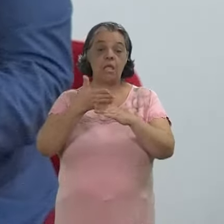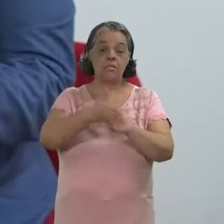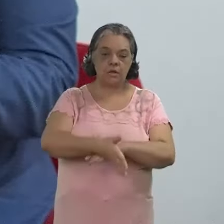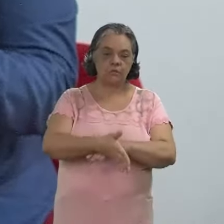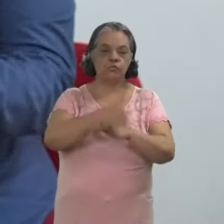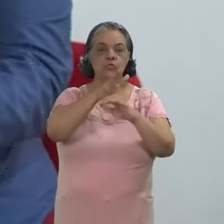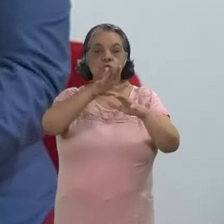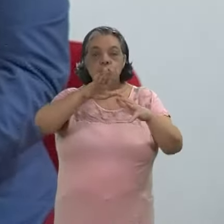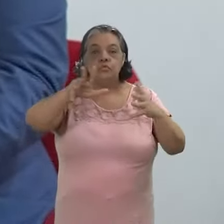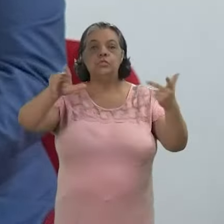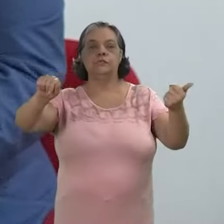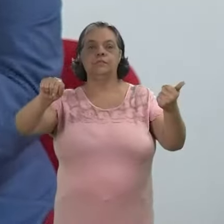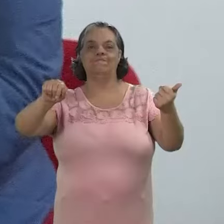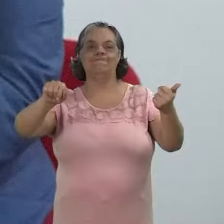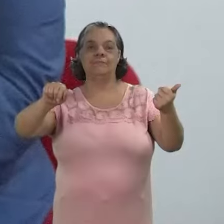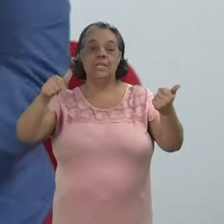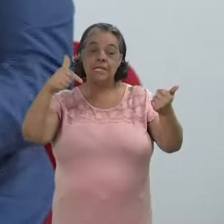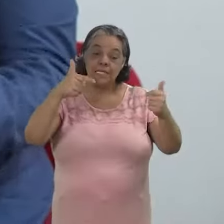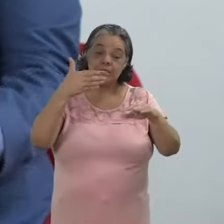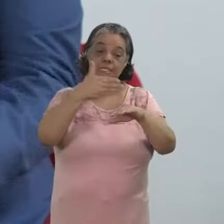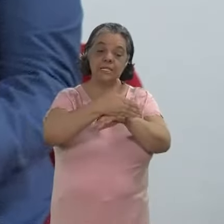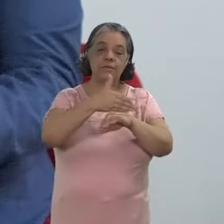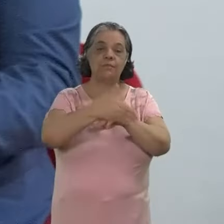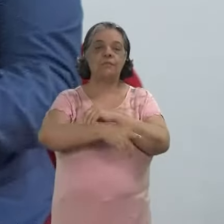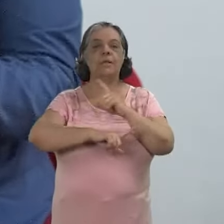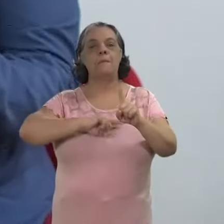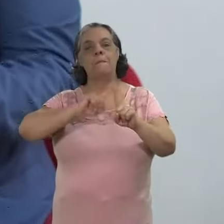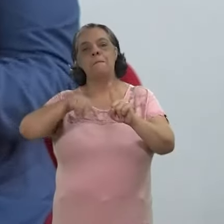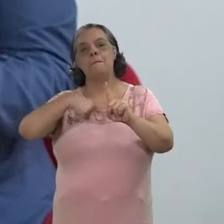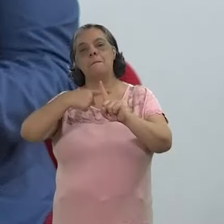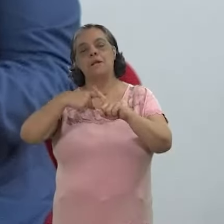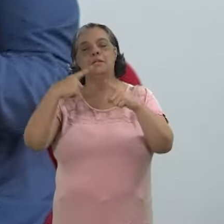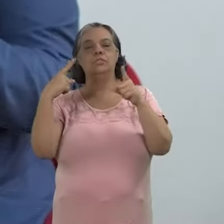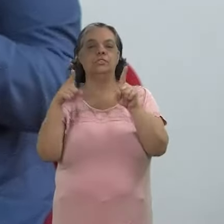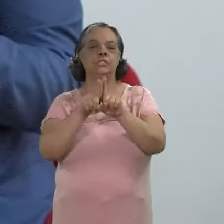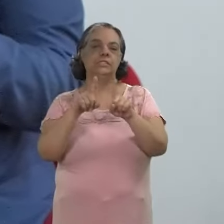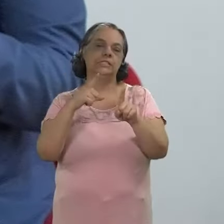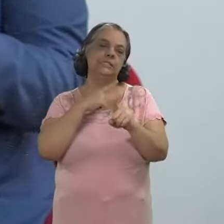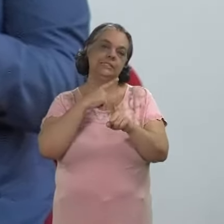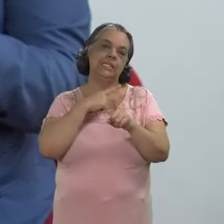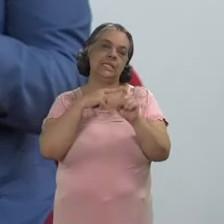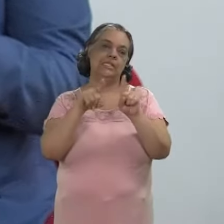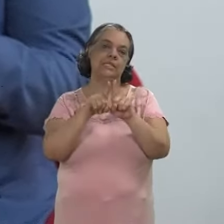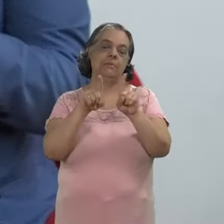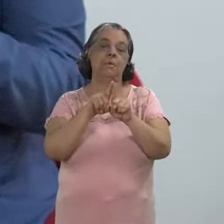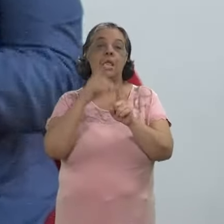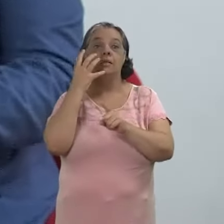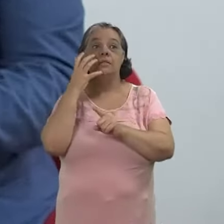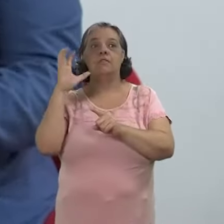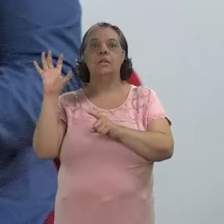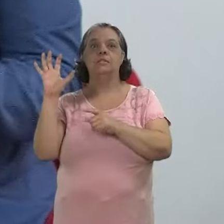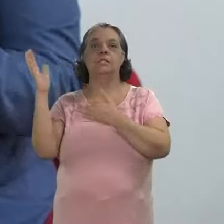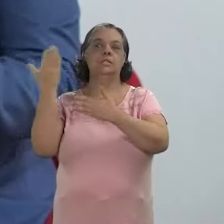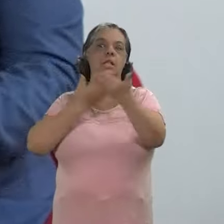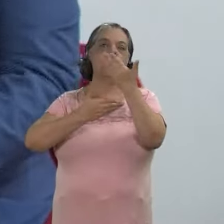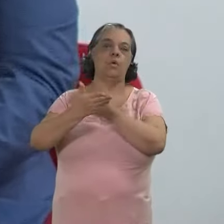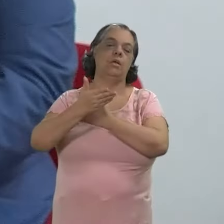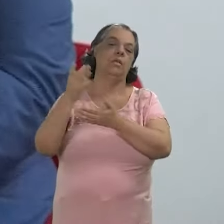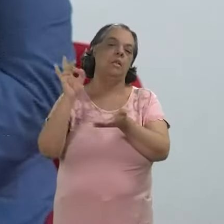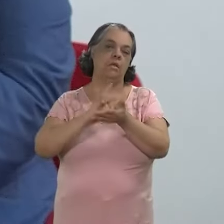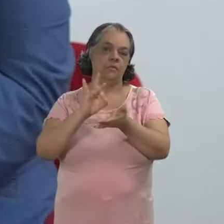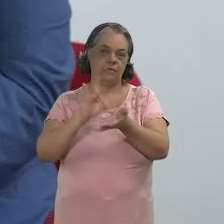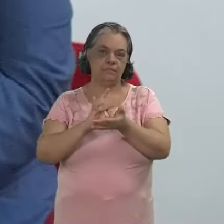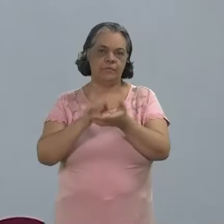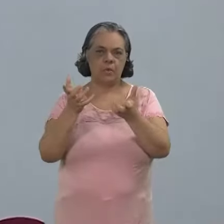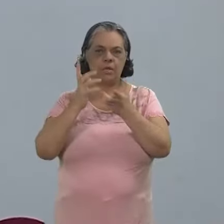no universo digital e essa imersão vai fazer com que a gente cada vez mais tenha essas interfaces dialogando com